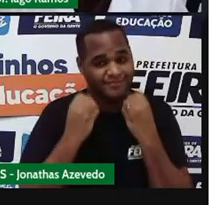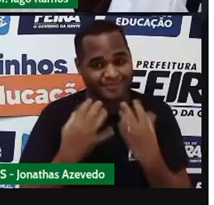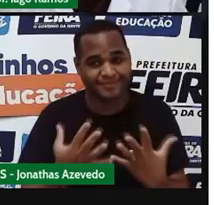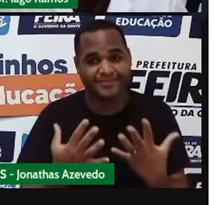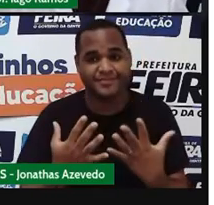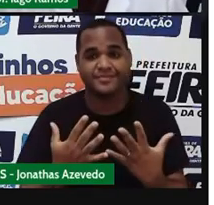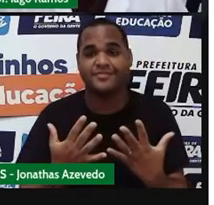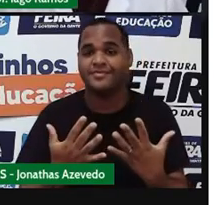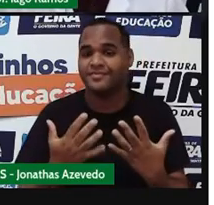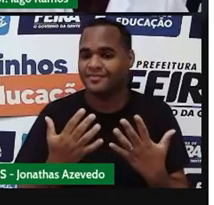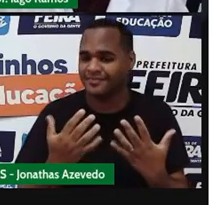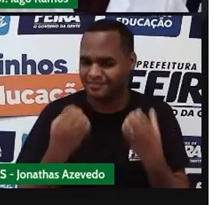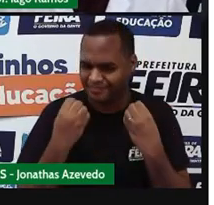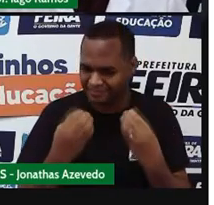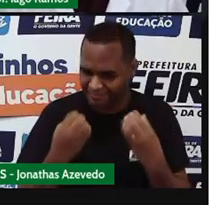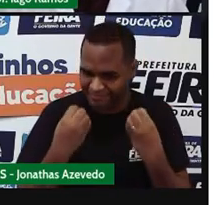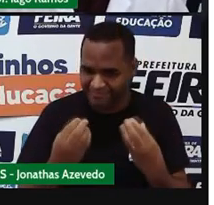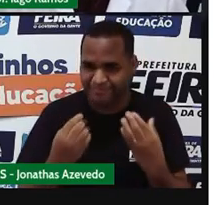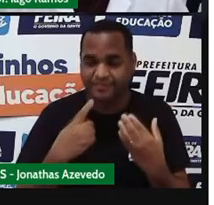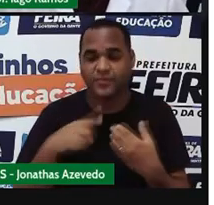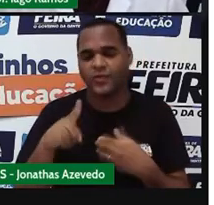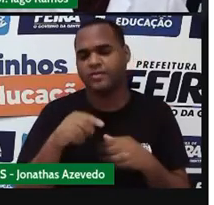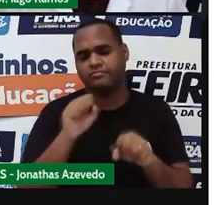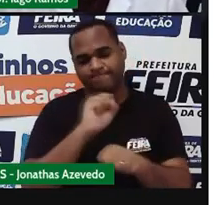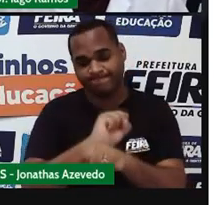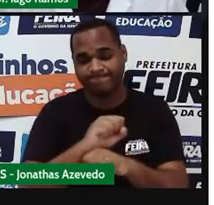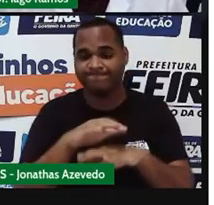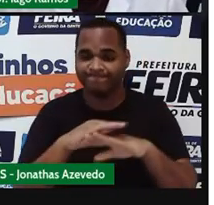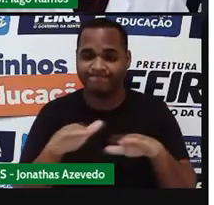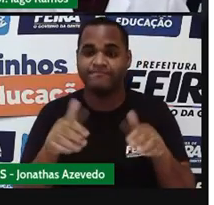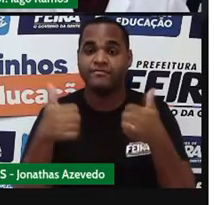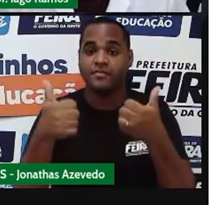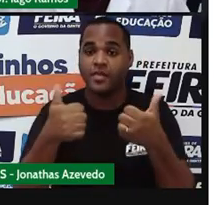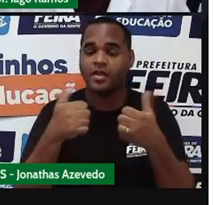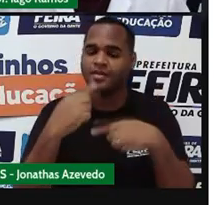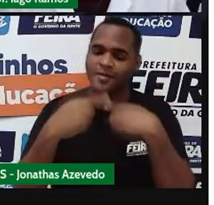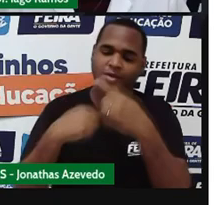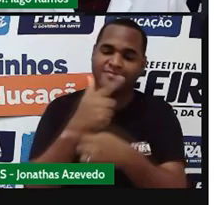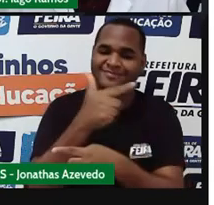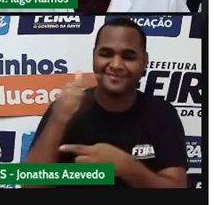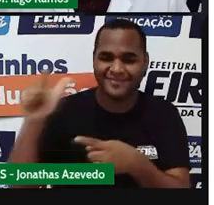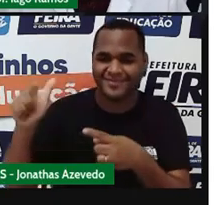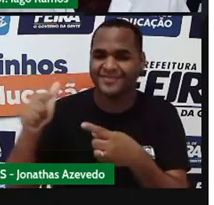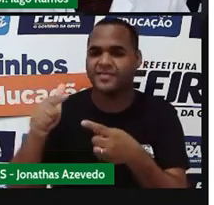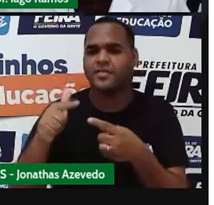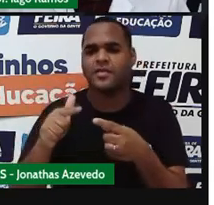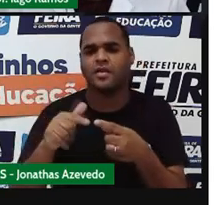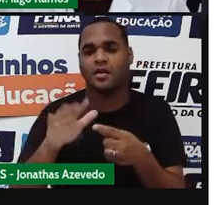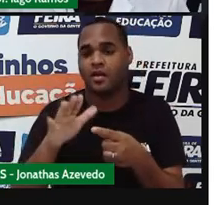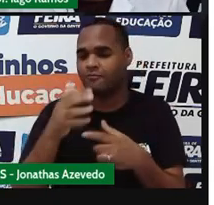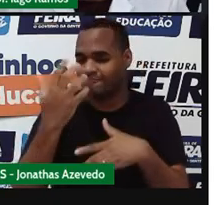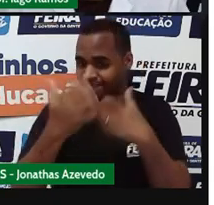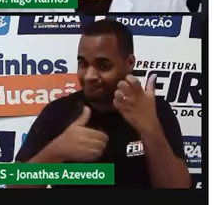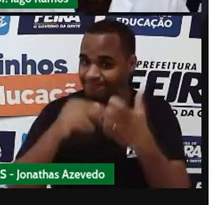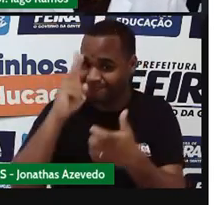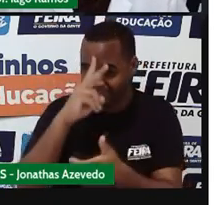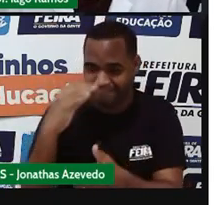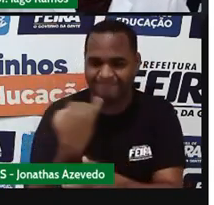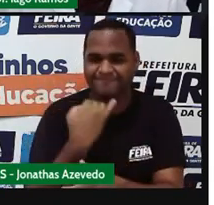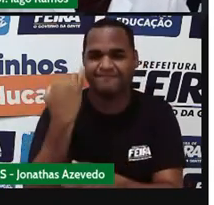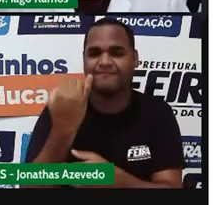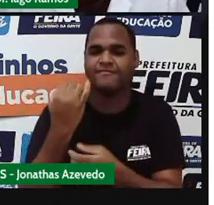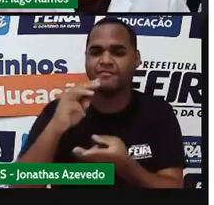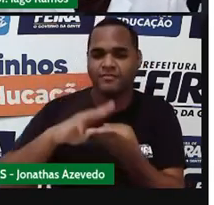isso desde já fico né? ficamos por aqui desde já até a próxima e mais uma vez nunca é demais lembrar né?